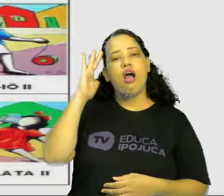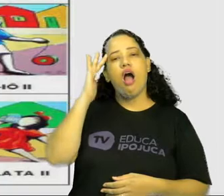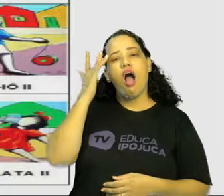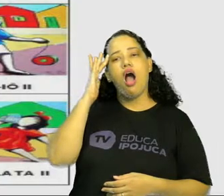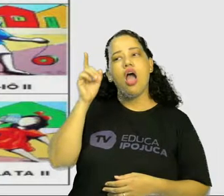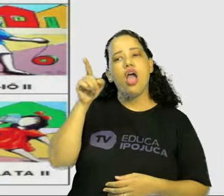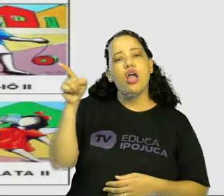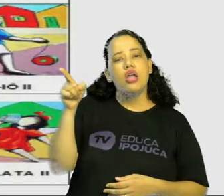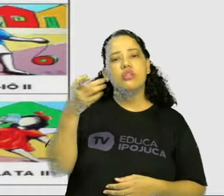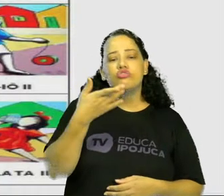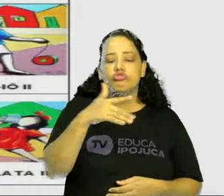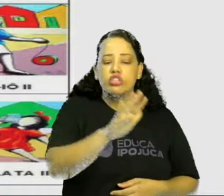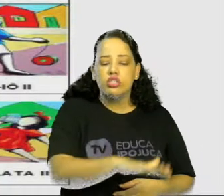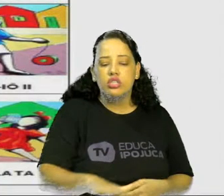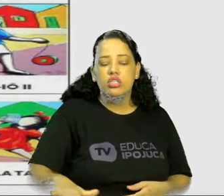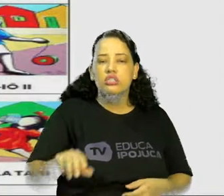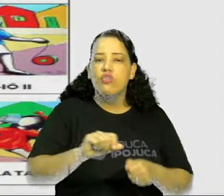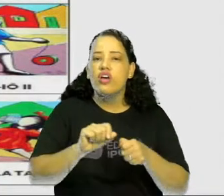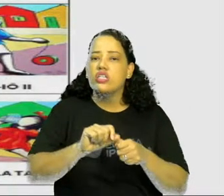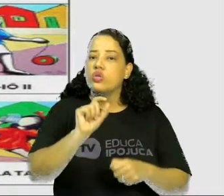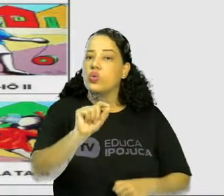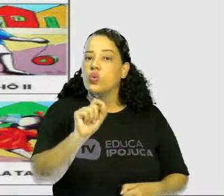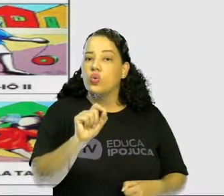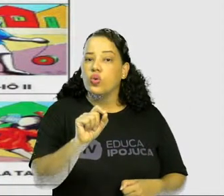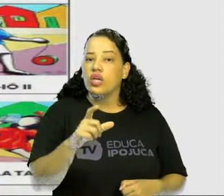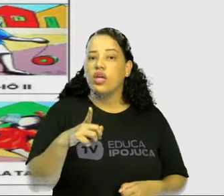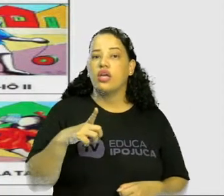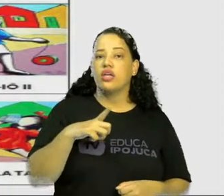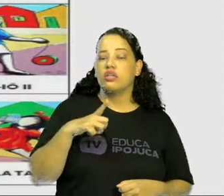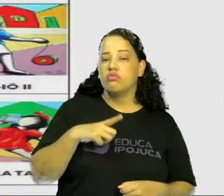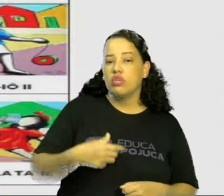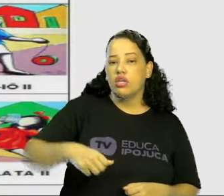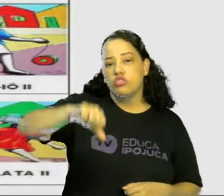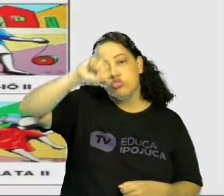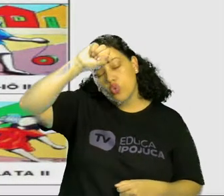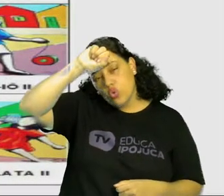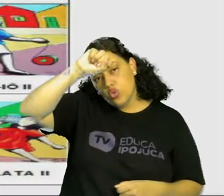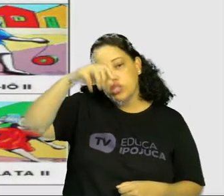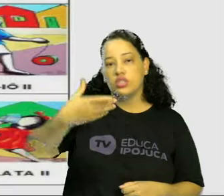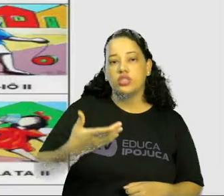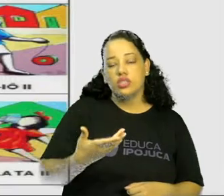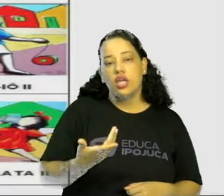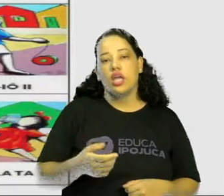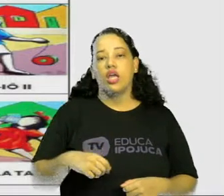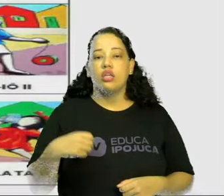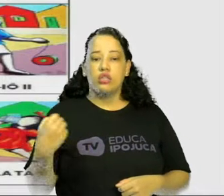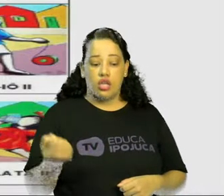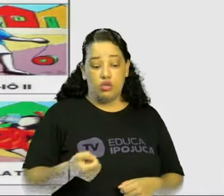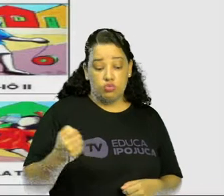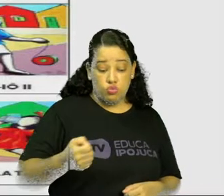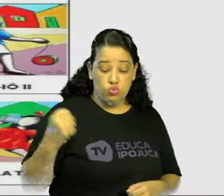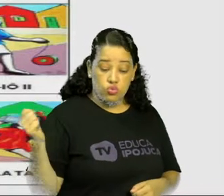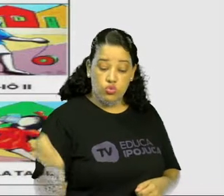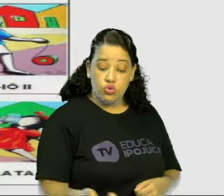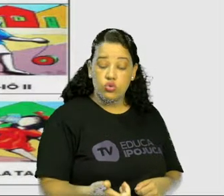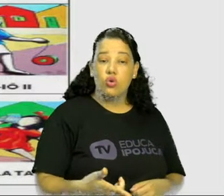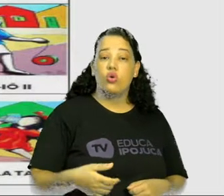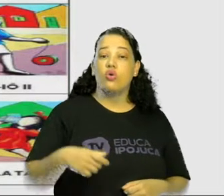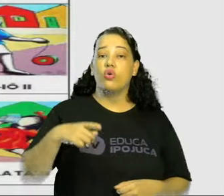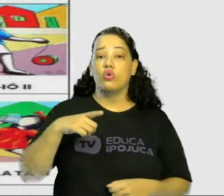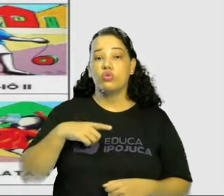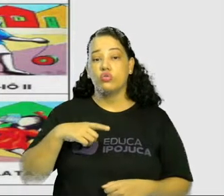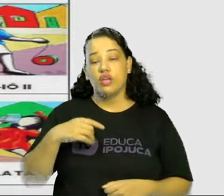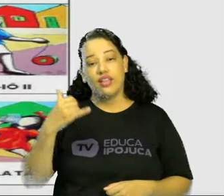crianças estão fazendo? Temos aqui pique-esconde, rodando ioiô, telefone sem